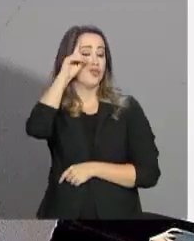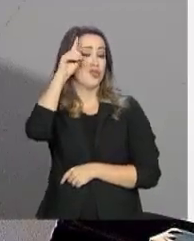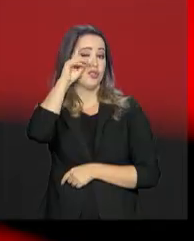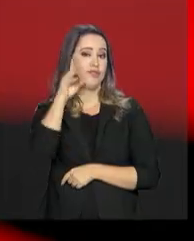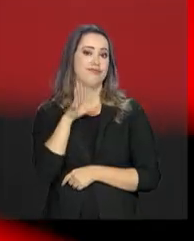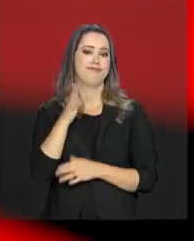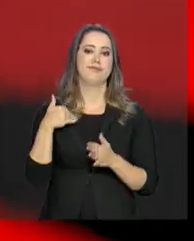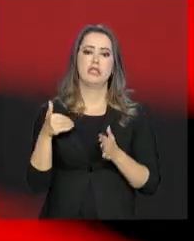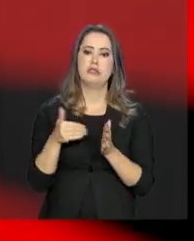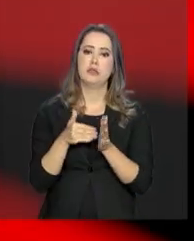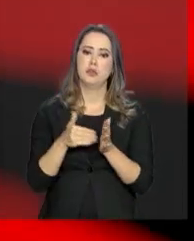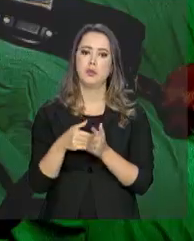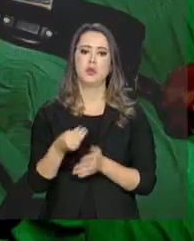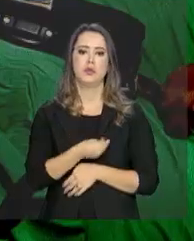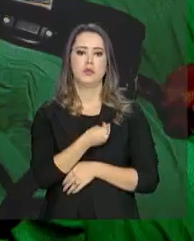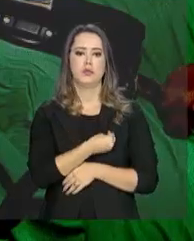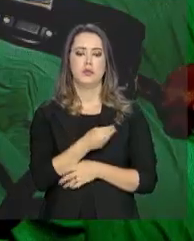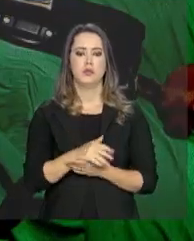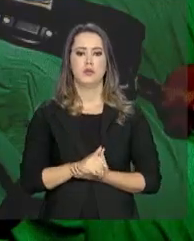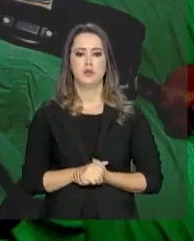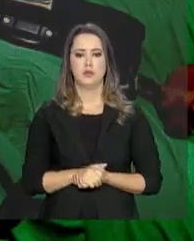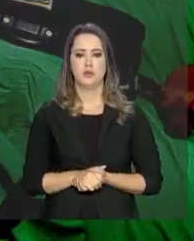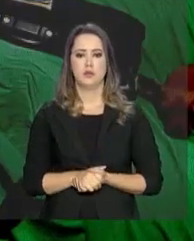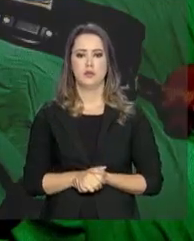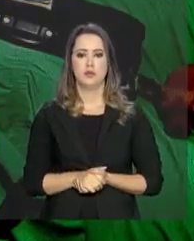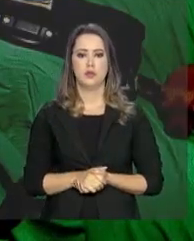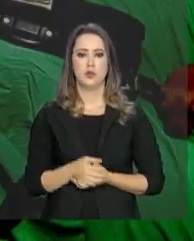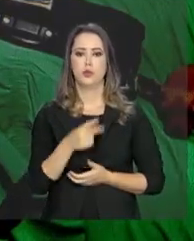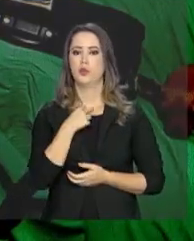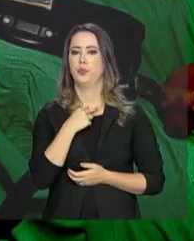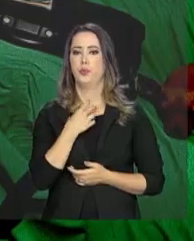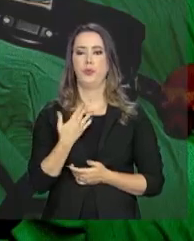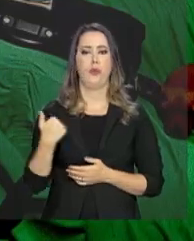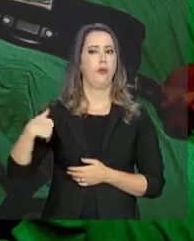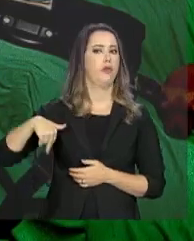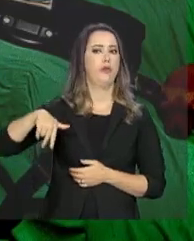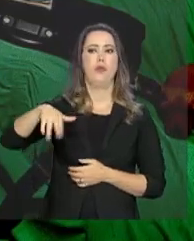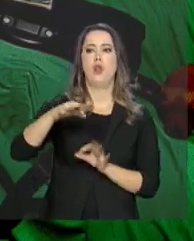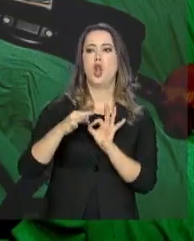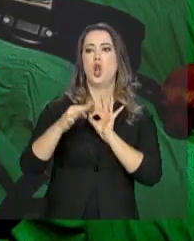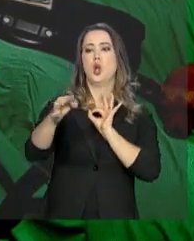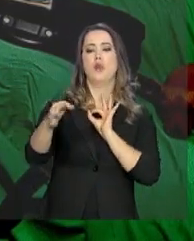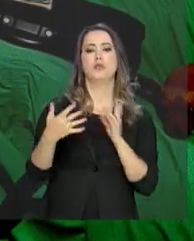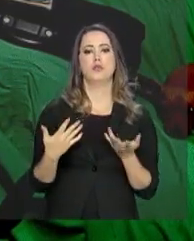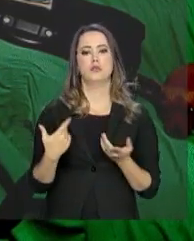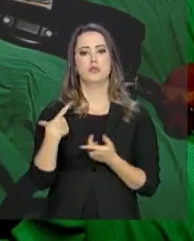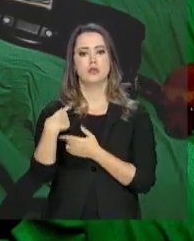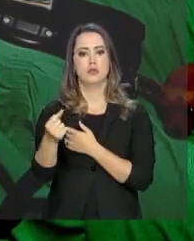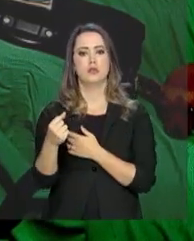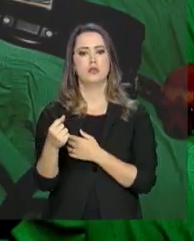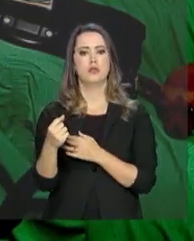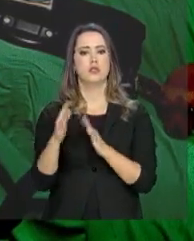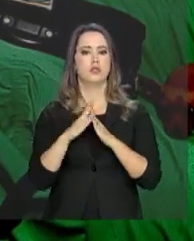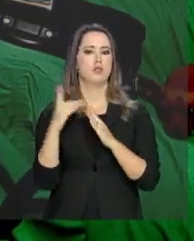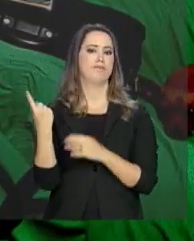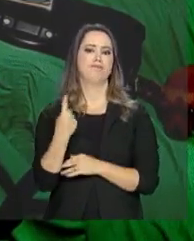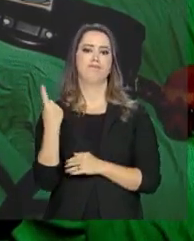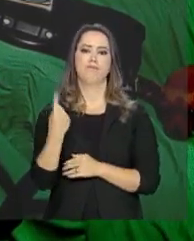que limitou muito a vida dele. Você não pode se locomover assim, em distância longa, sair de casa sozinho,